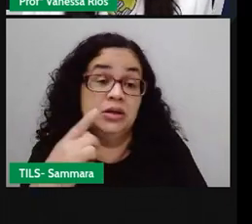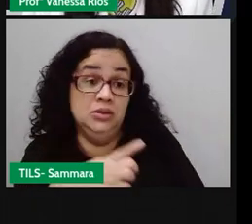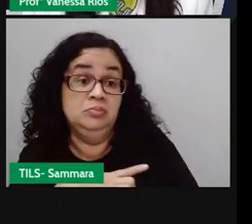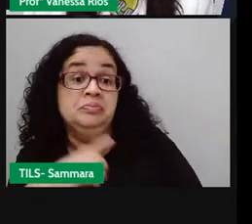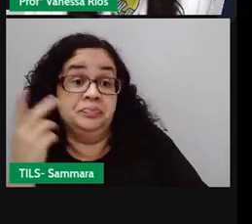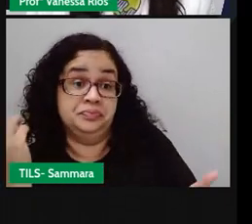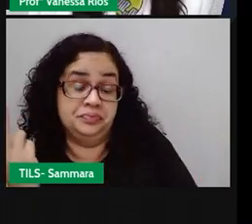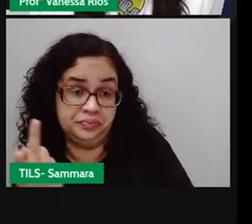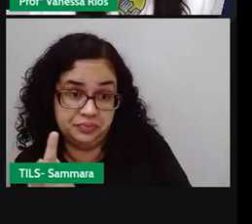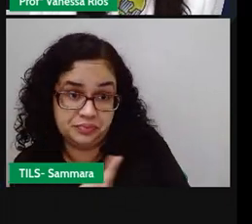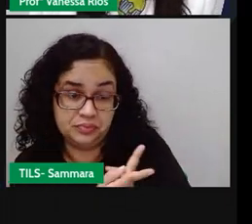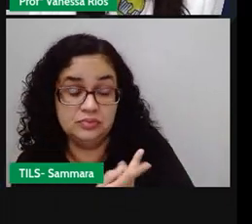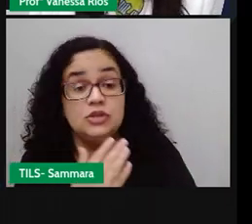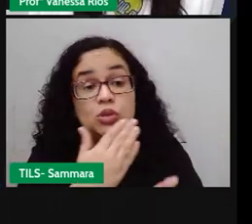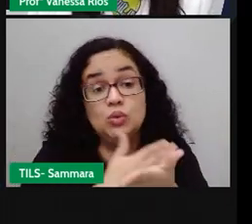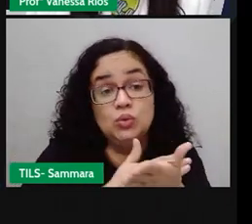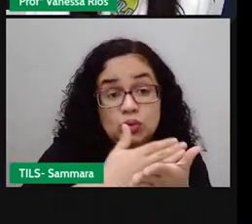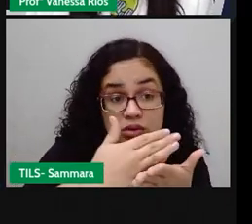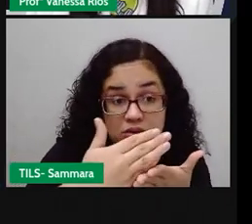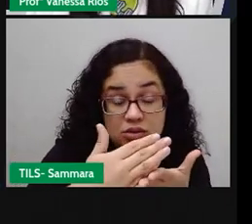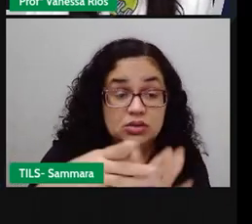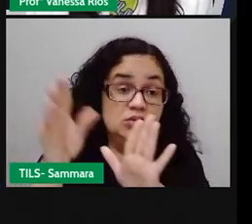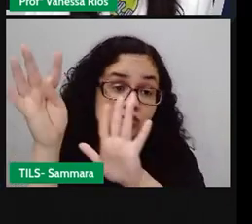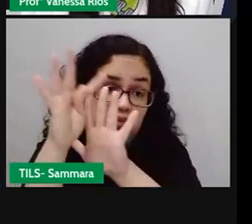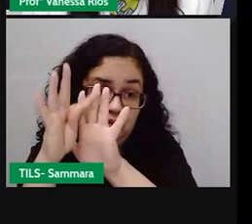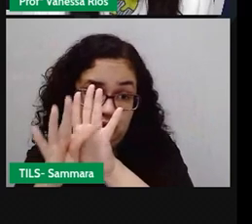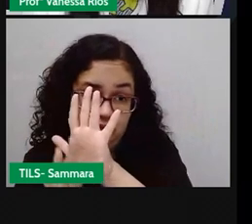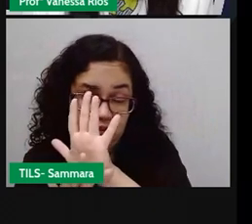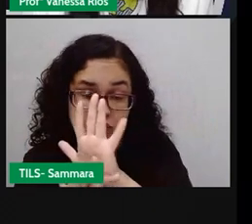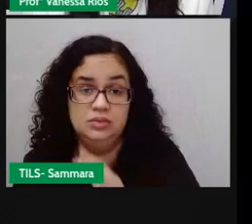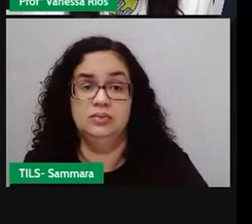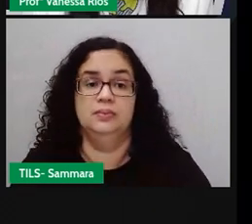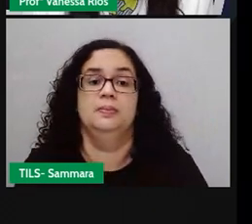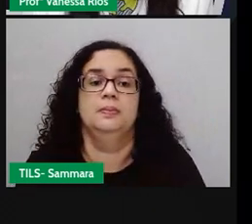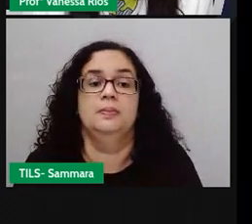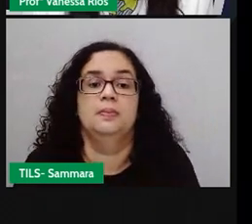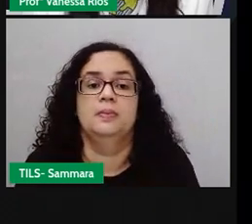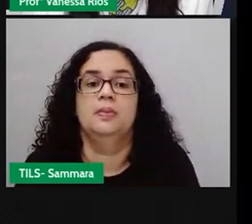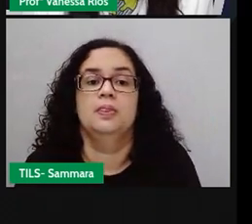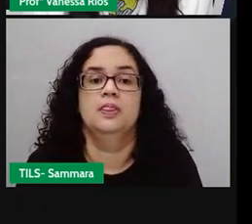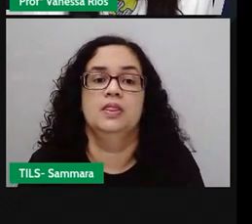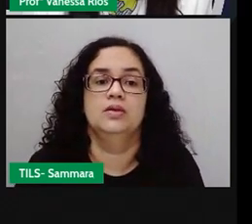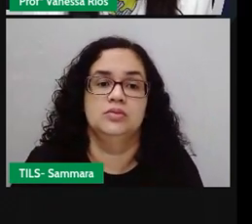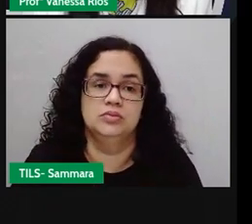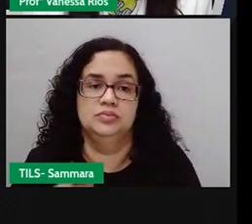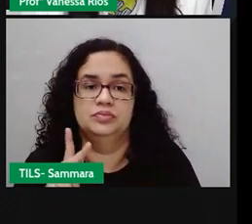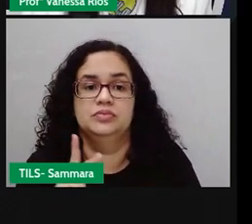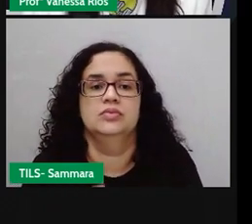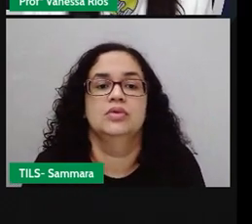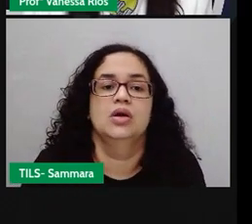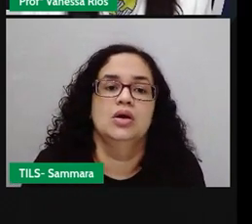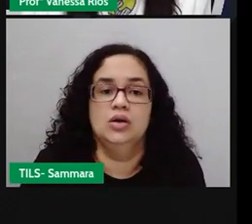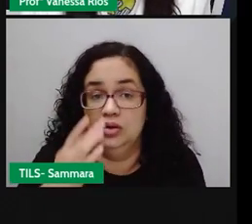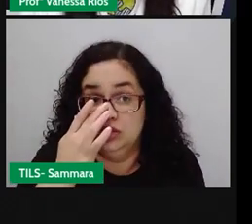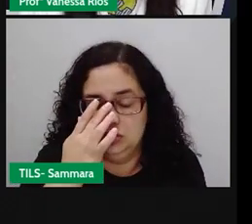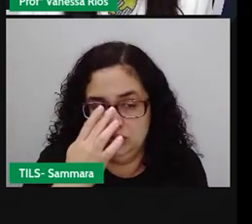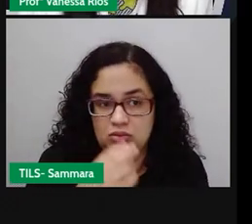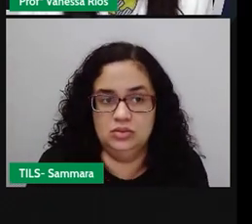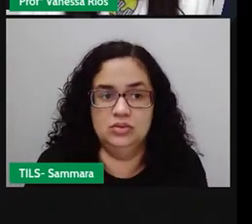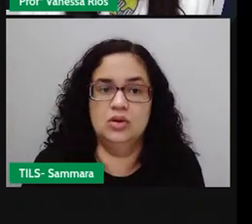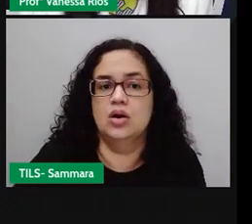que aconteceram no início da história. Mas vamos lá. Mais um trecho.